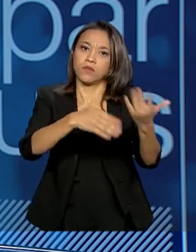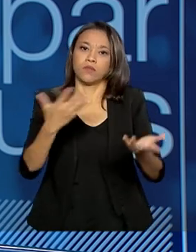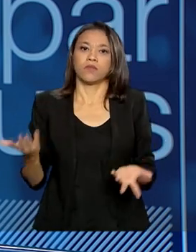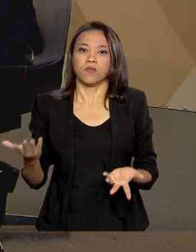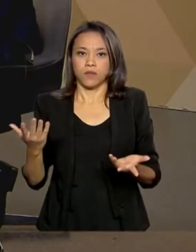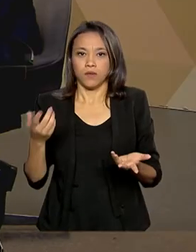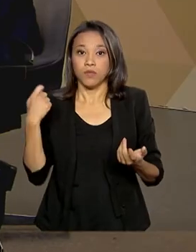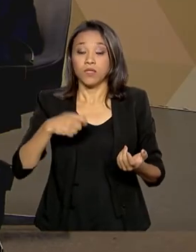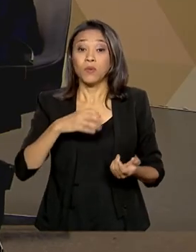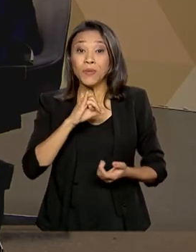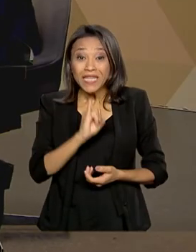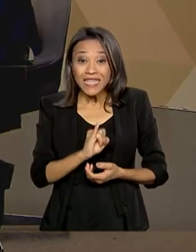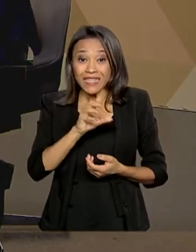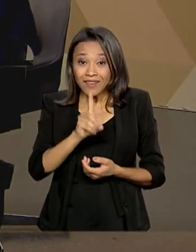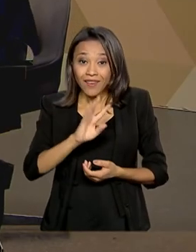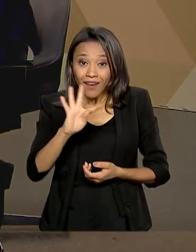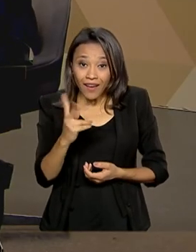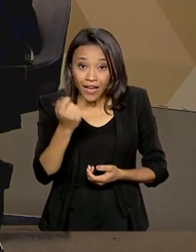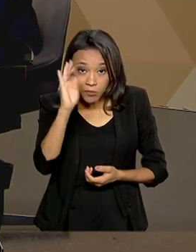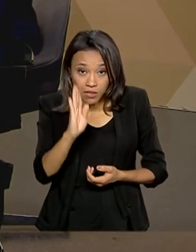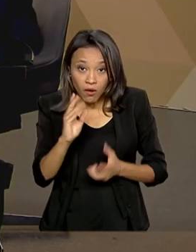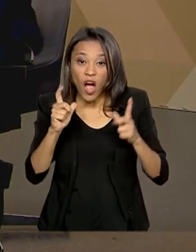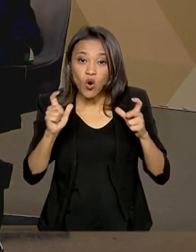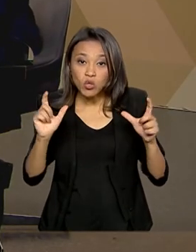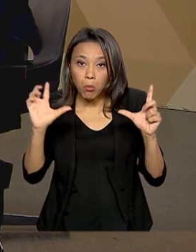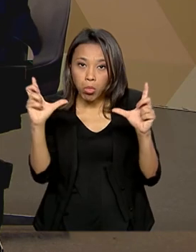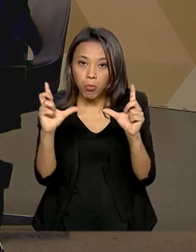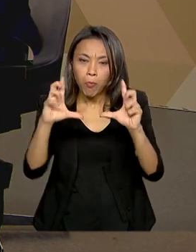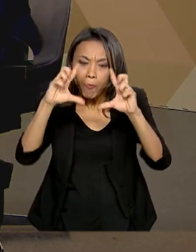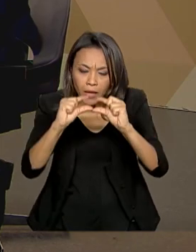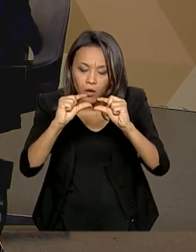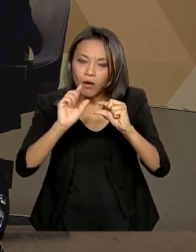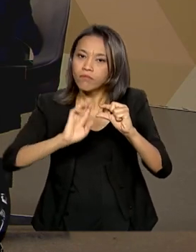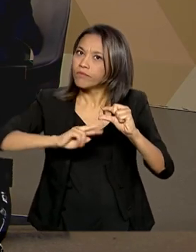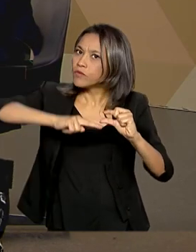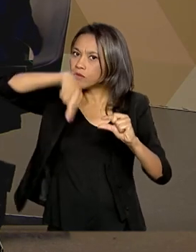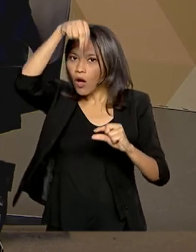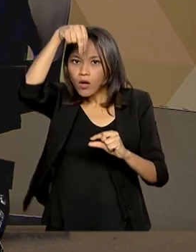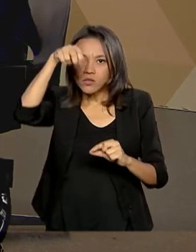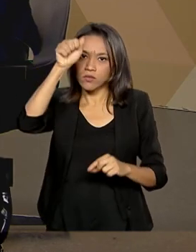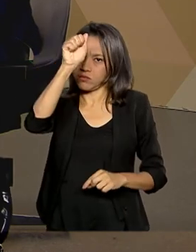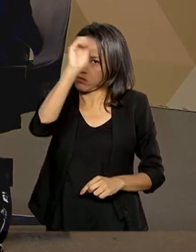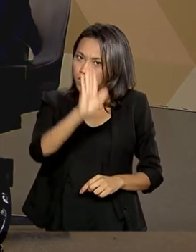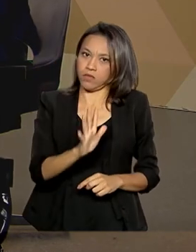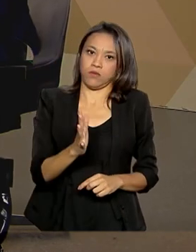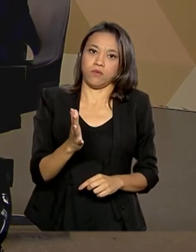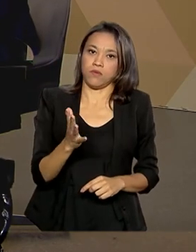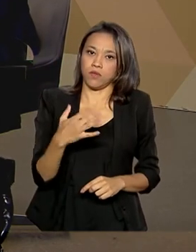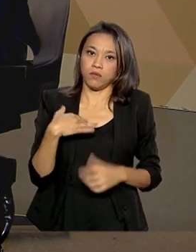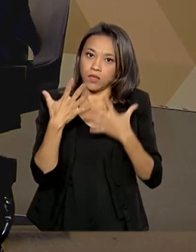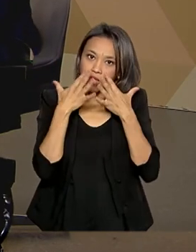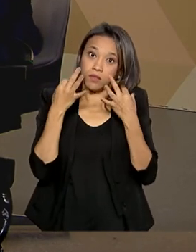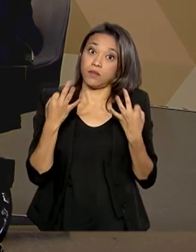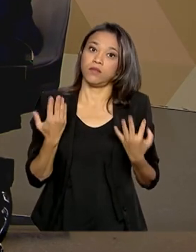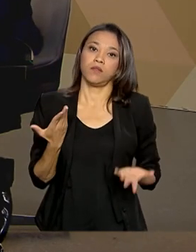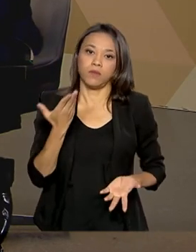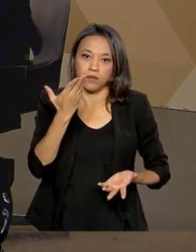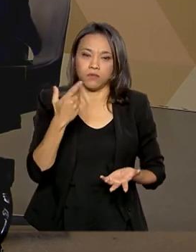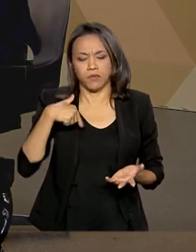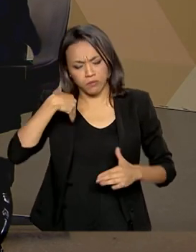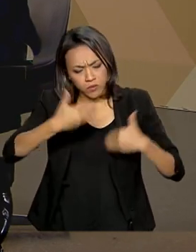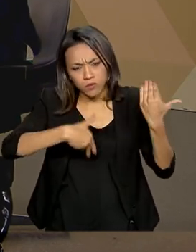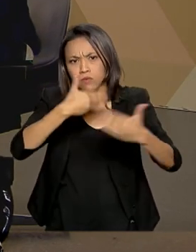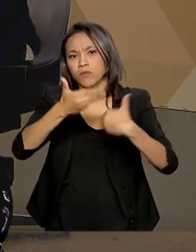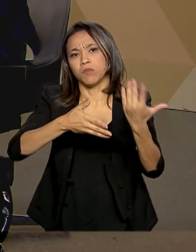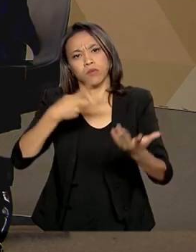O IDH do Brasil, o mais baixo, é o norte do país. Então, a gente precisa olhar isso aí também da população. Eles têm que ter um desenvolvimento,